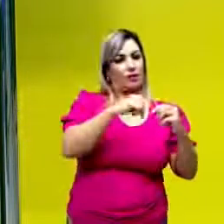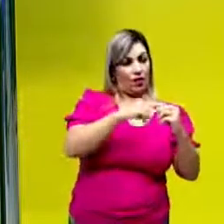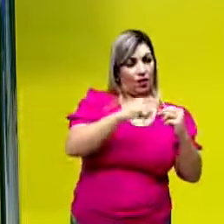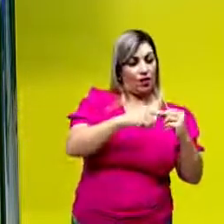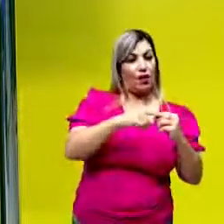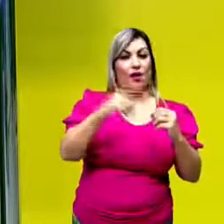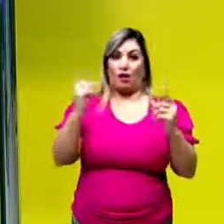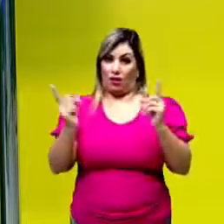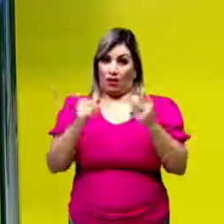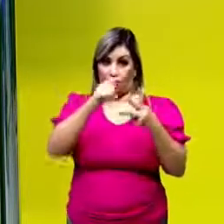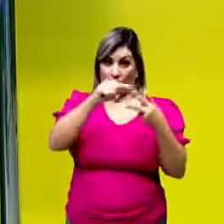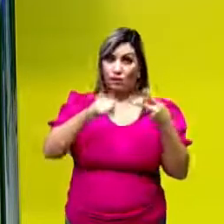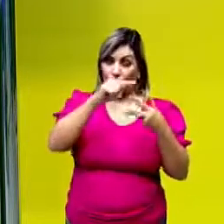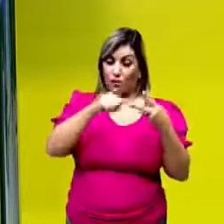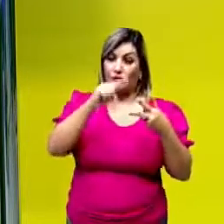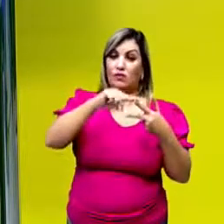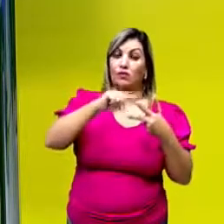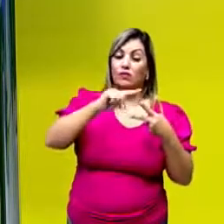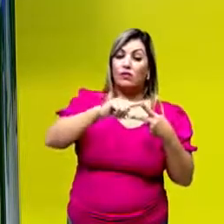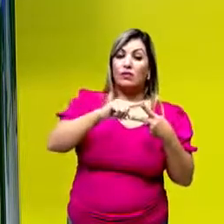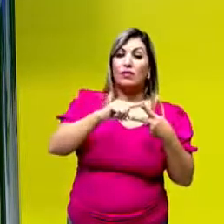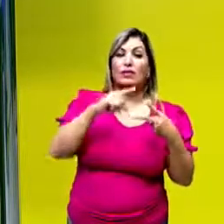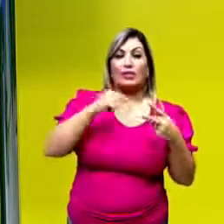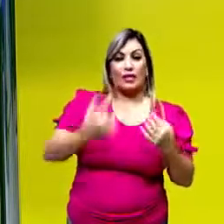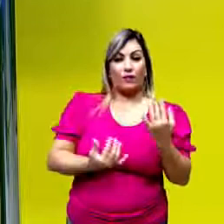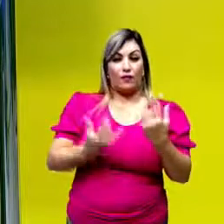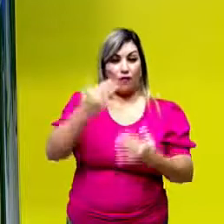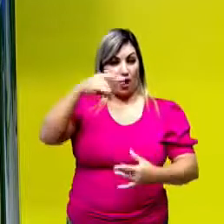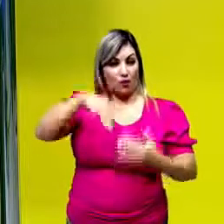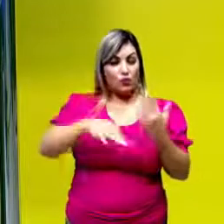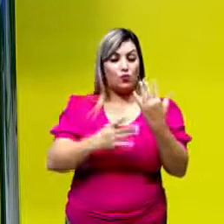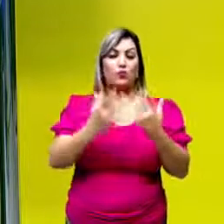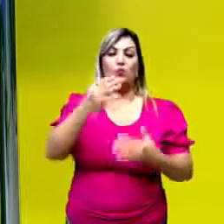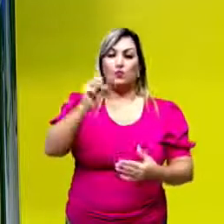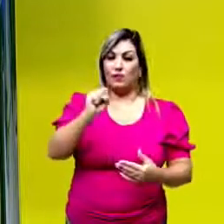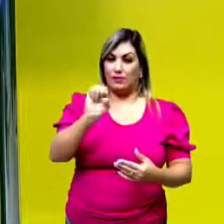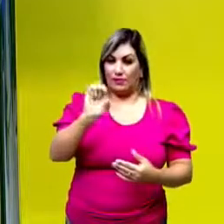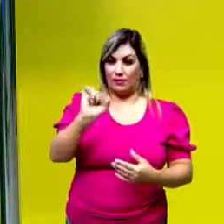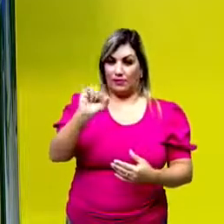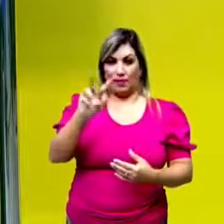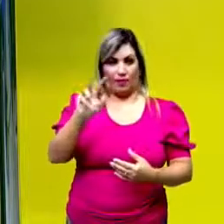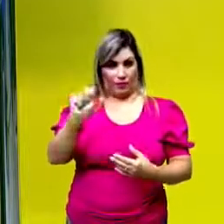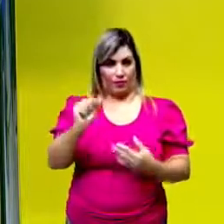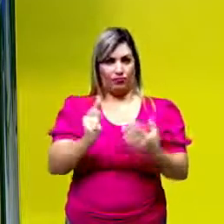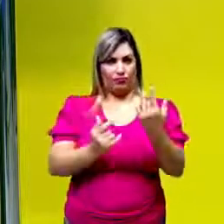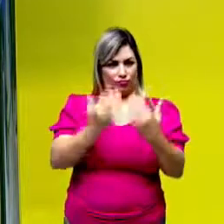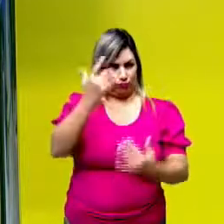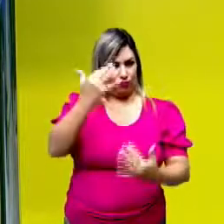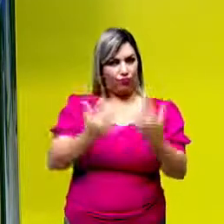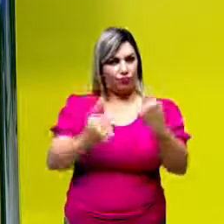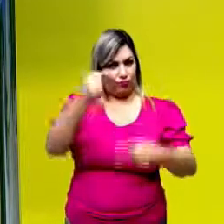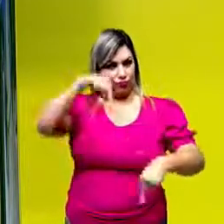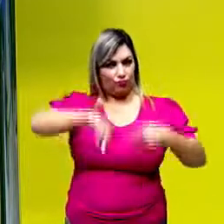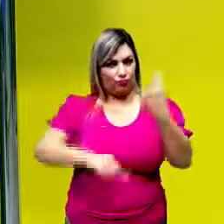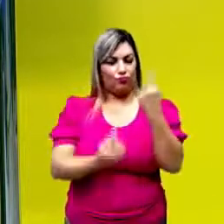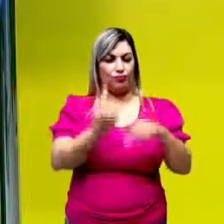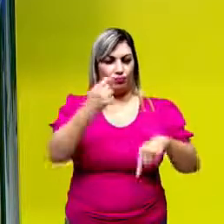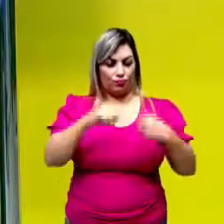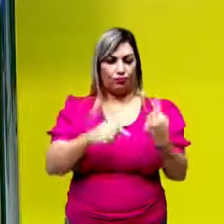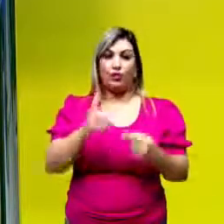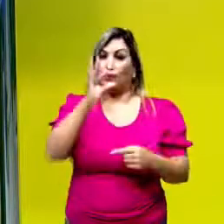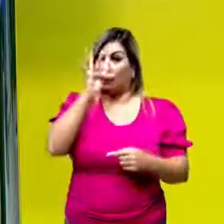O surgimento de vasos condutores de seiva, tá? Nestes grupos de aqui em diante. Todas as plantas das